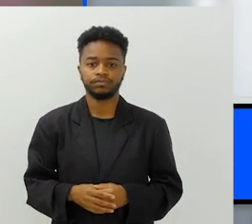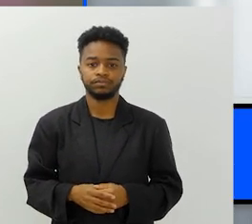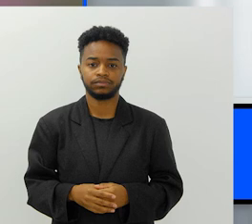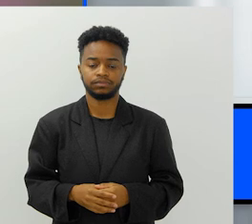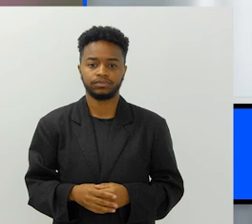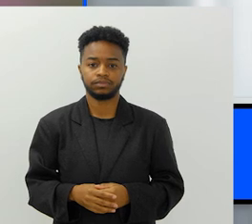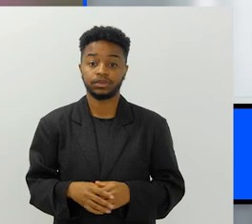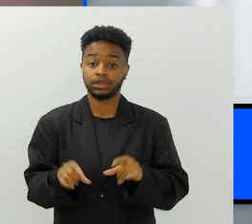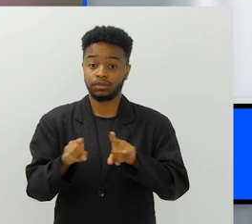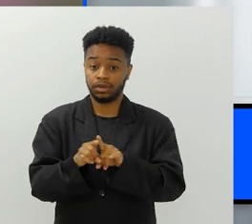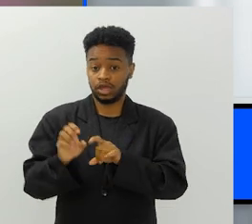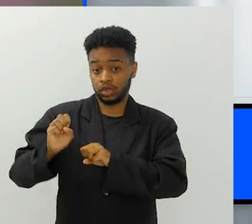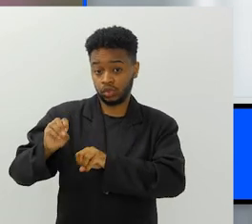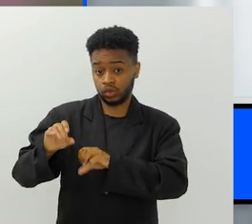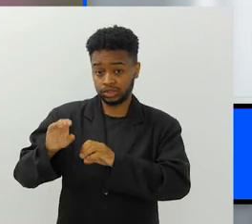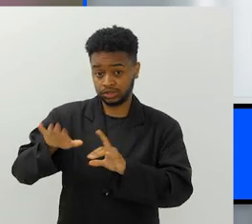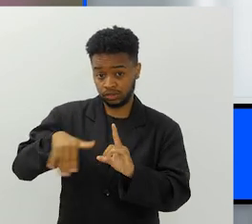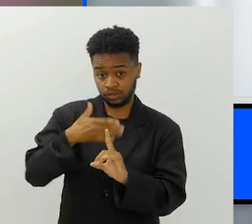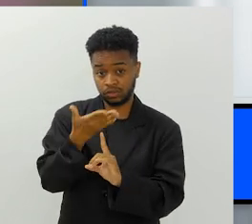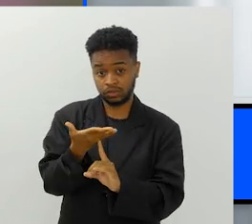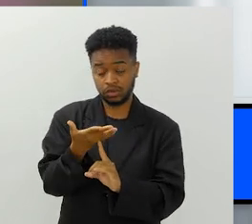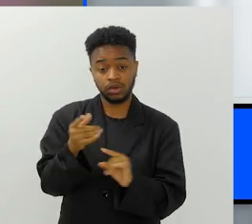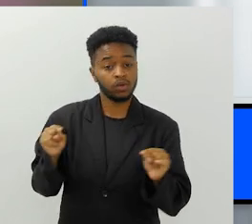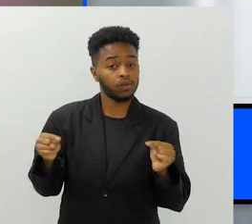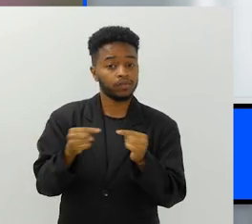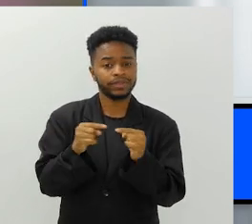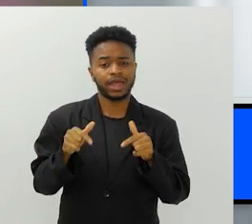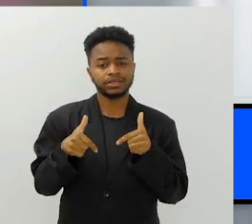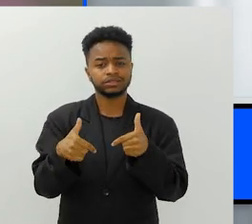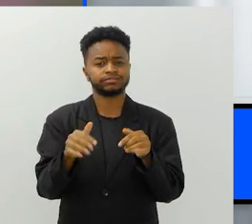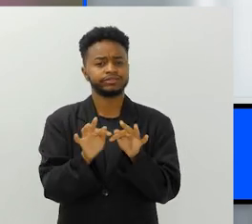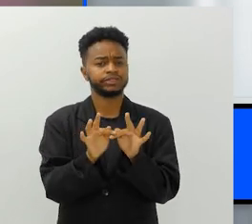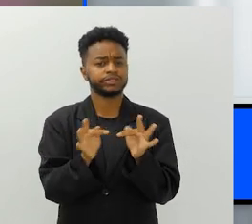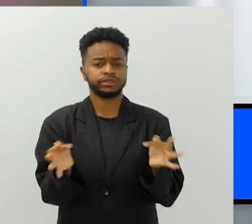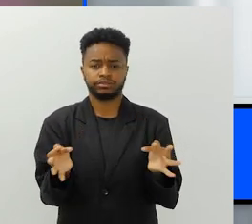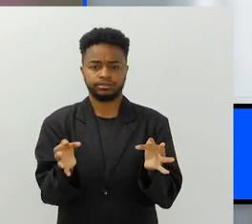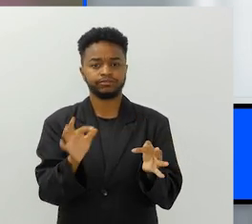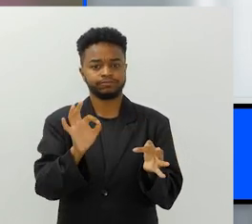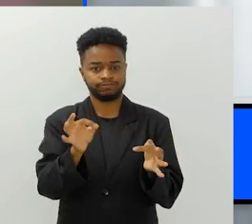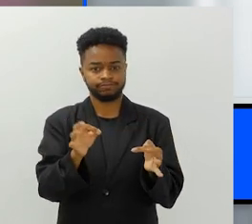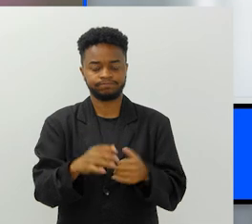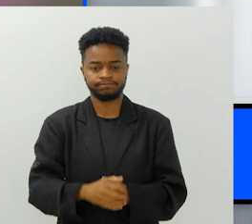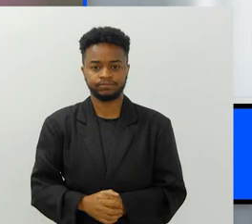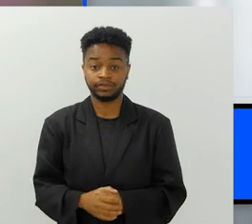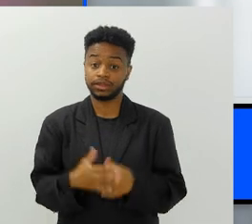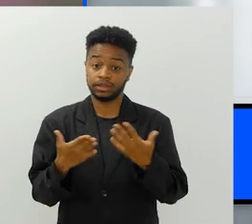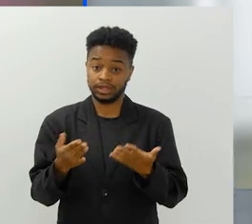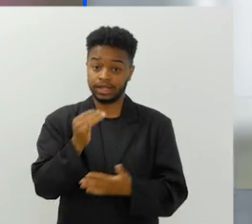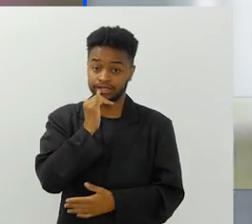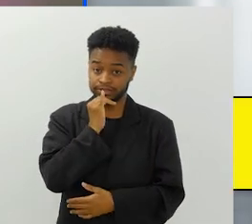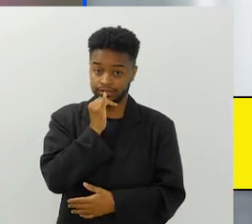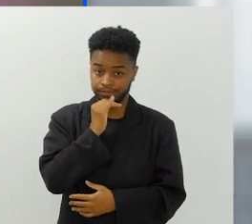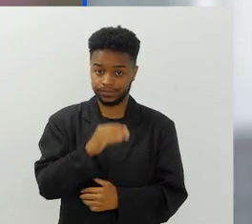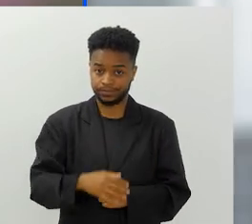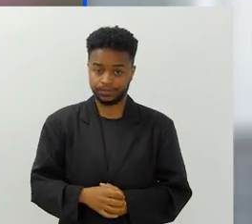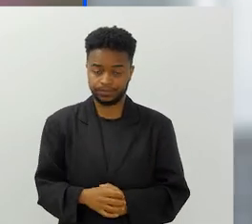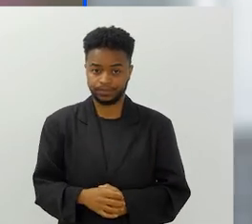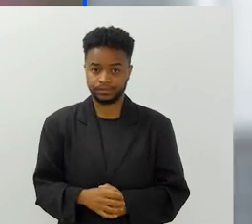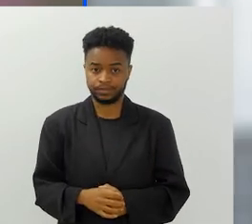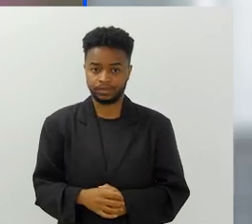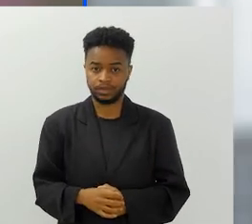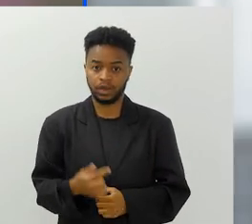a educação ambiental, ela vem a partir de ações muito simples, né? Então, veja,